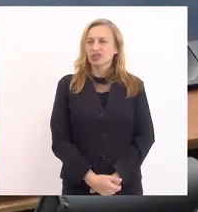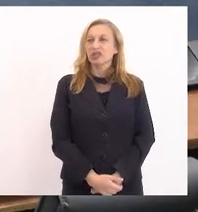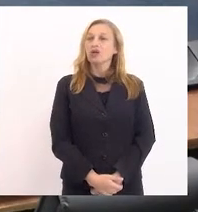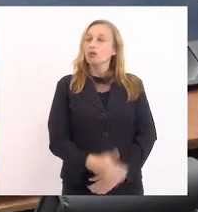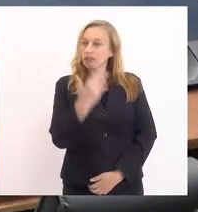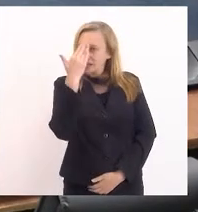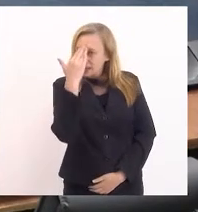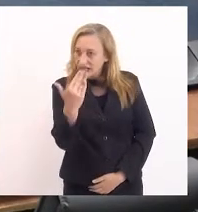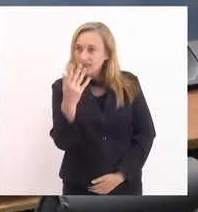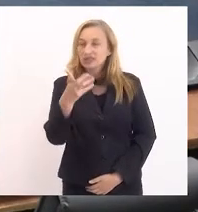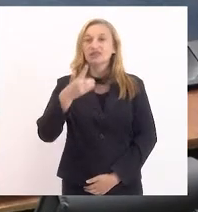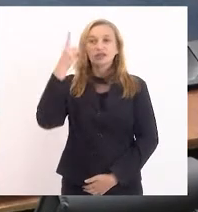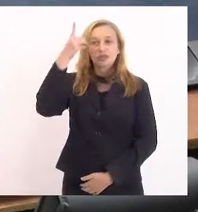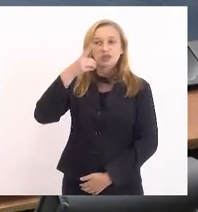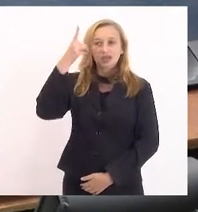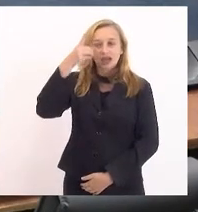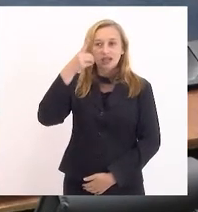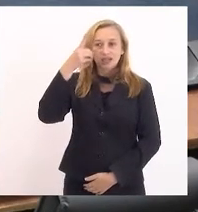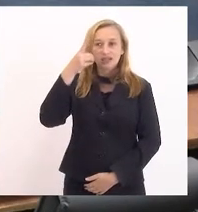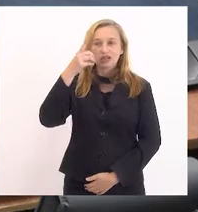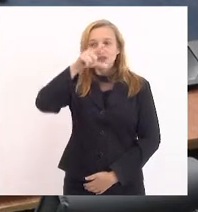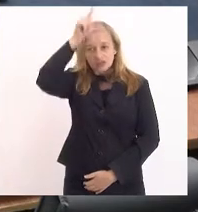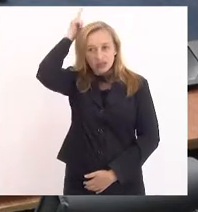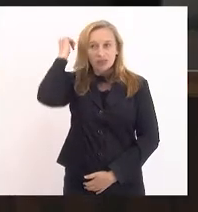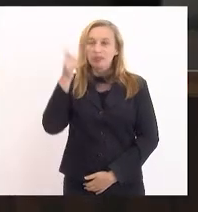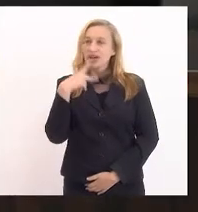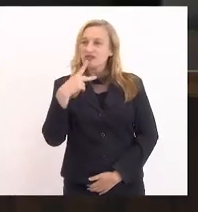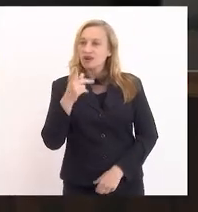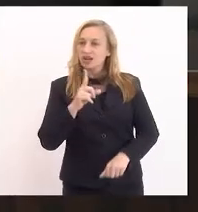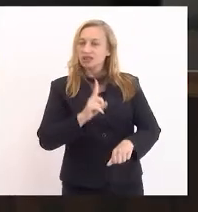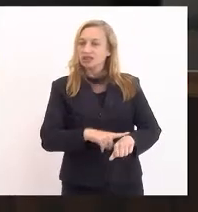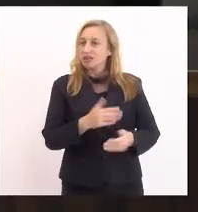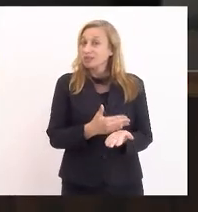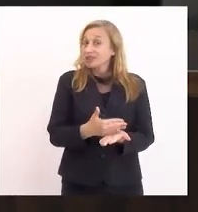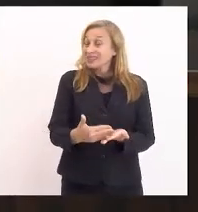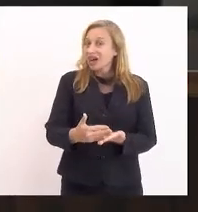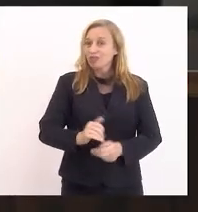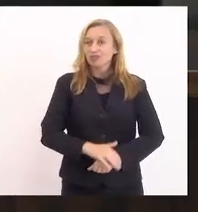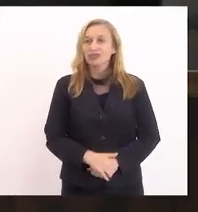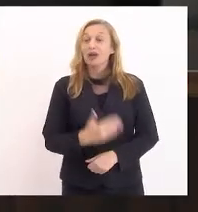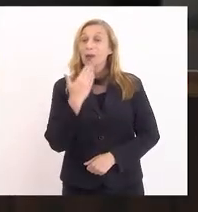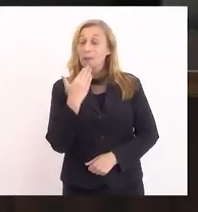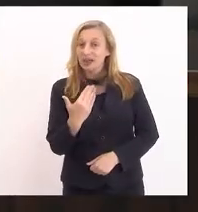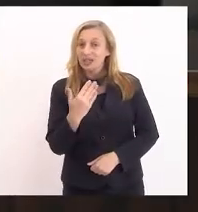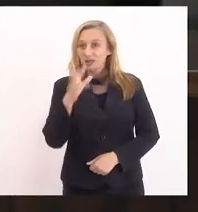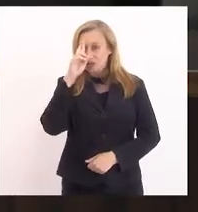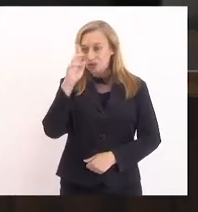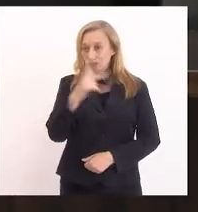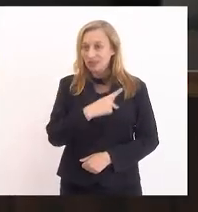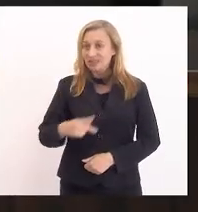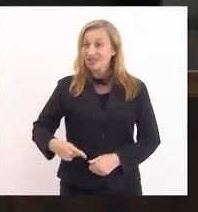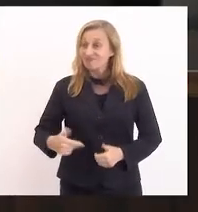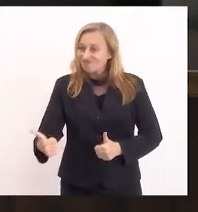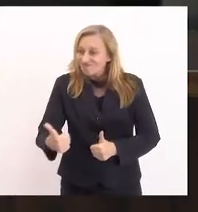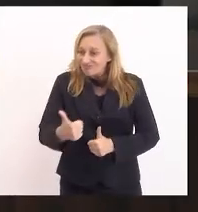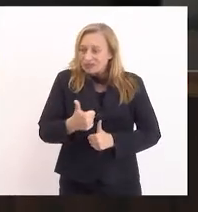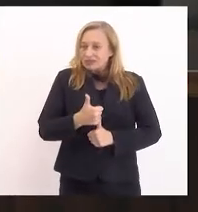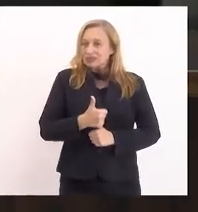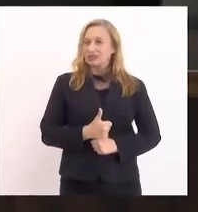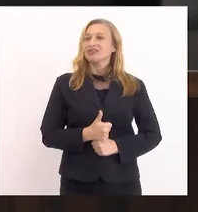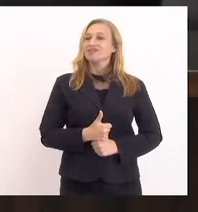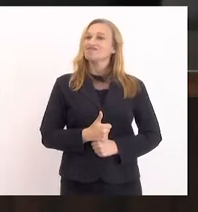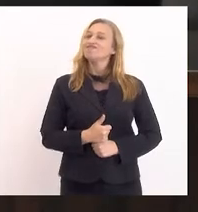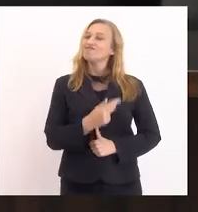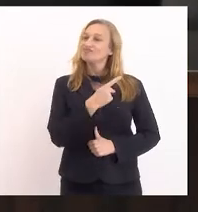Obrigado, deputado Luiz Paulo, pela manifestação desse expediente inicial. Peço a vossa excelência a gentileza de assumir a